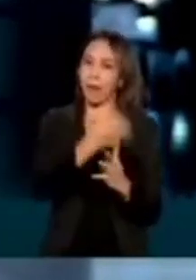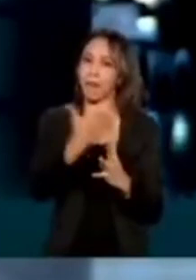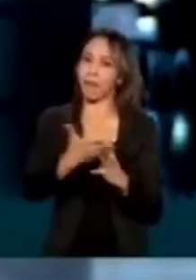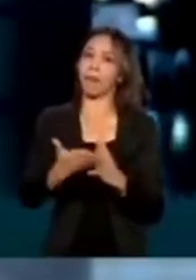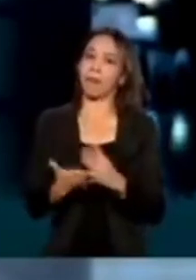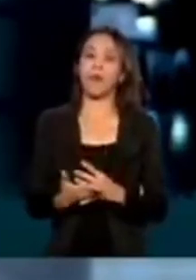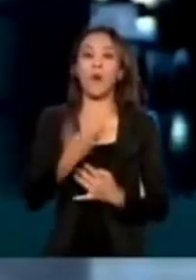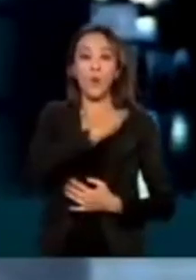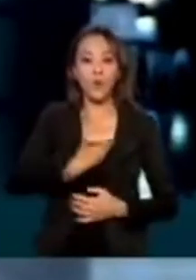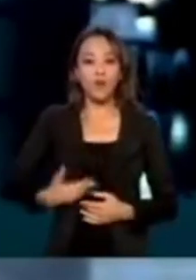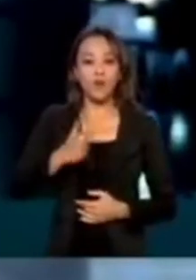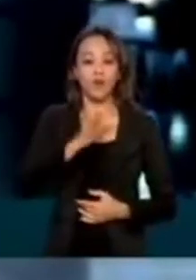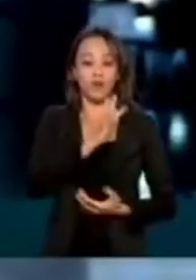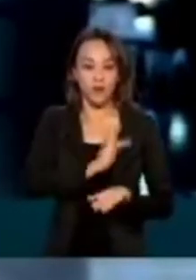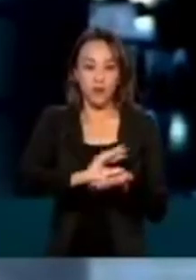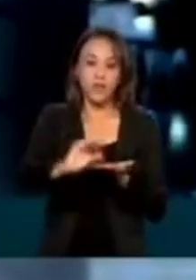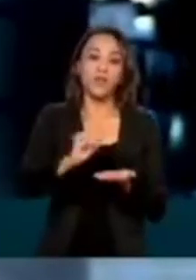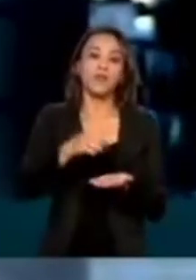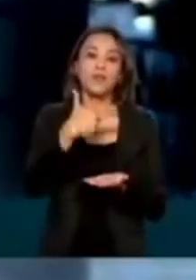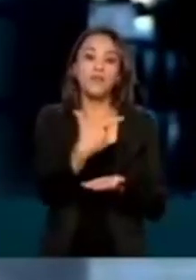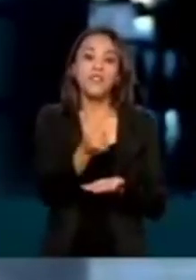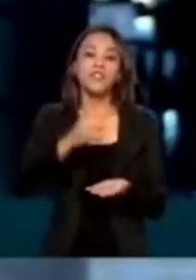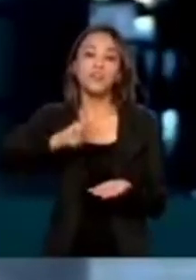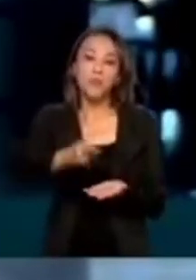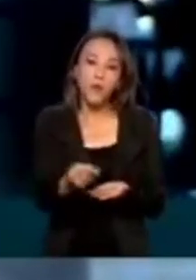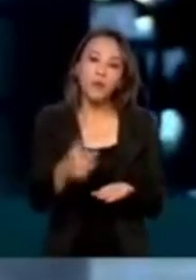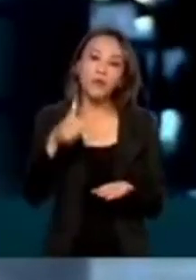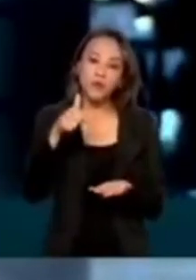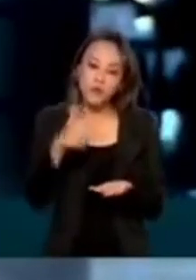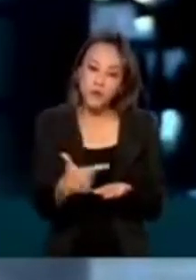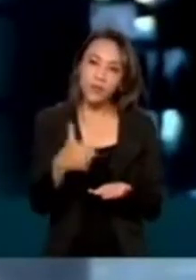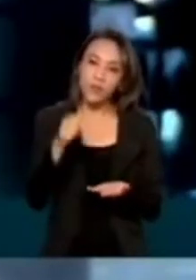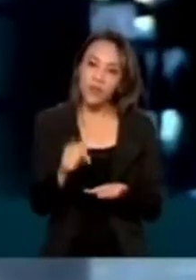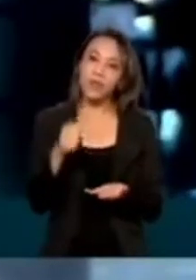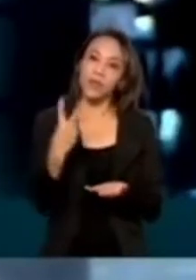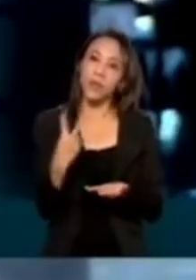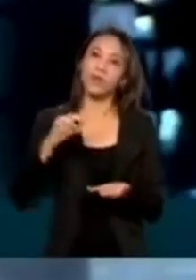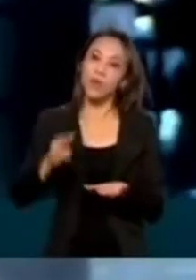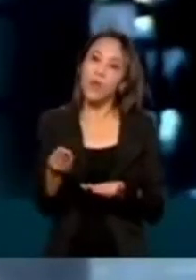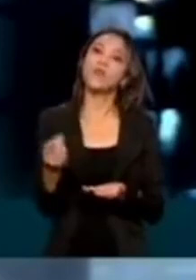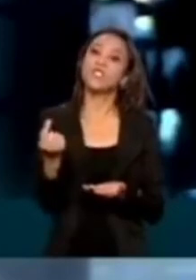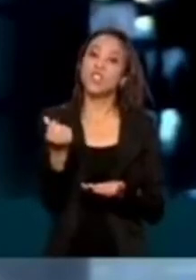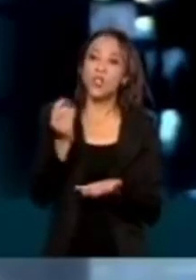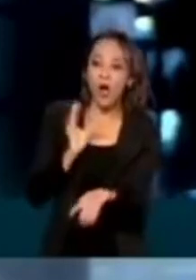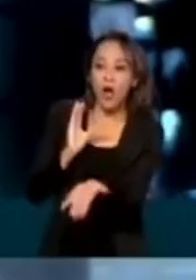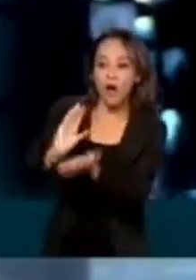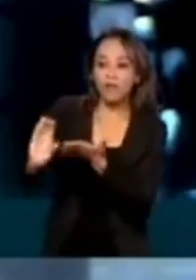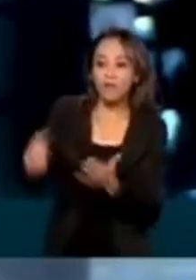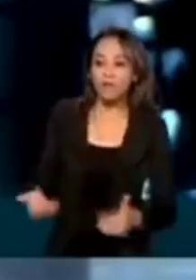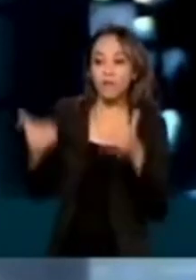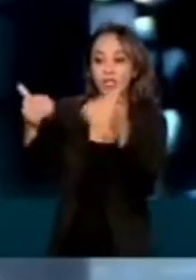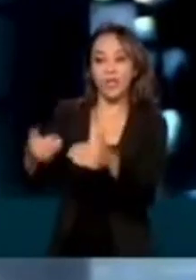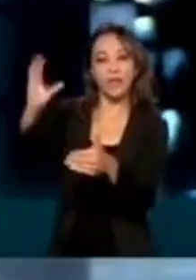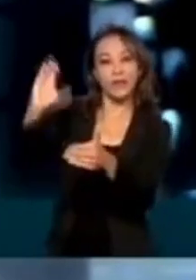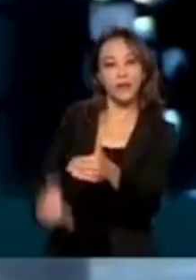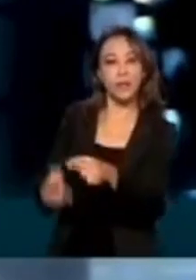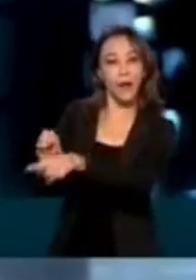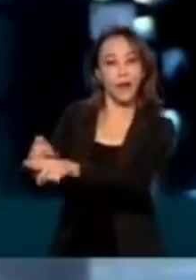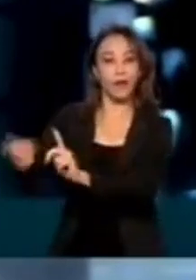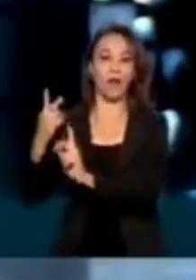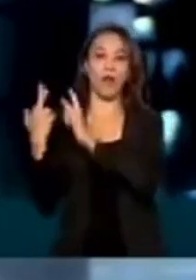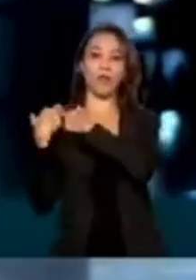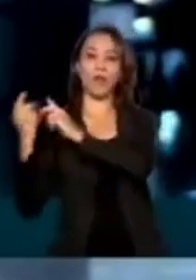liberou R$ 20 bilhões e R 272 milhões em crédito extraordinário para o Ministério da Cidadania fazer os